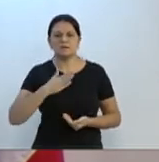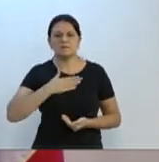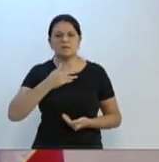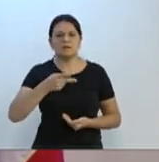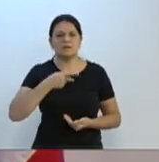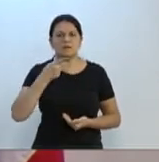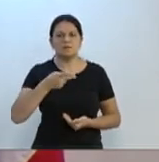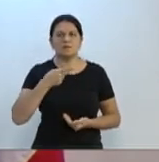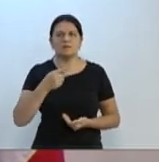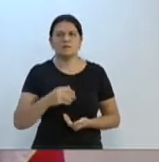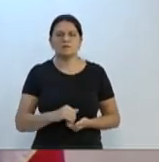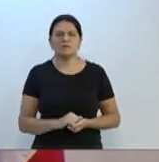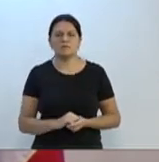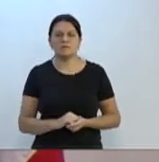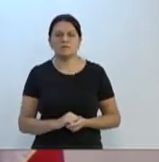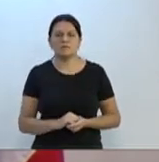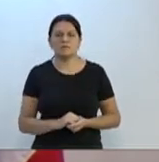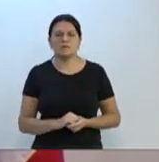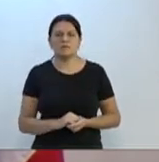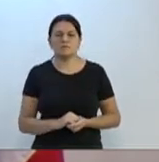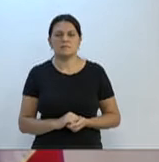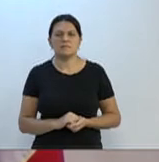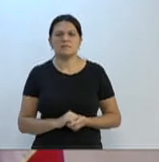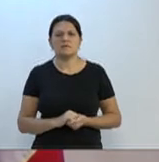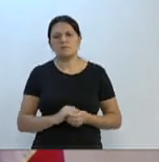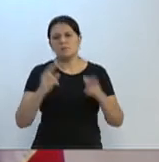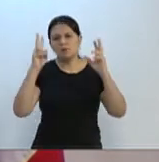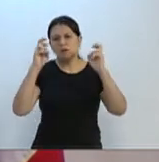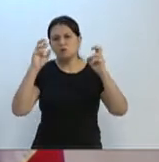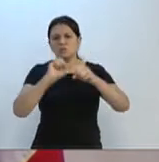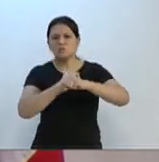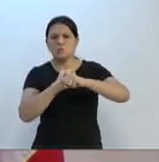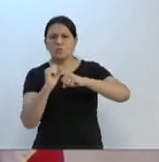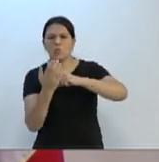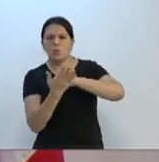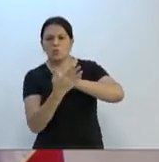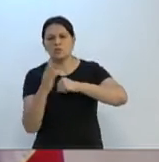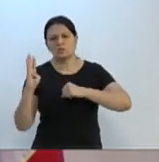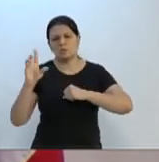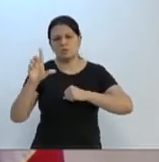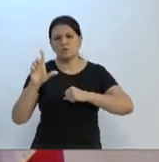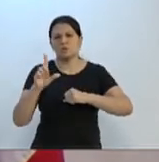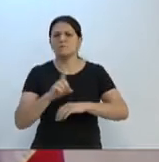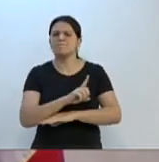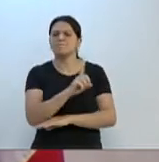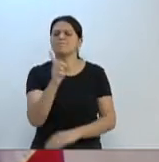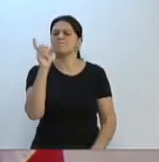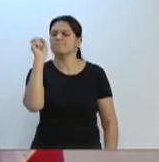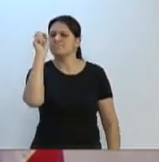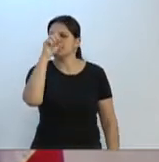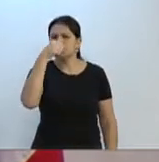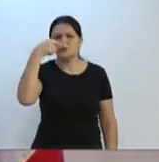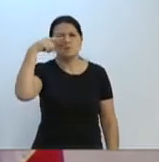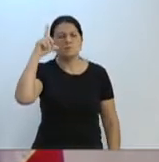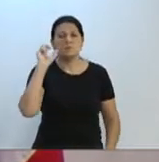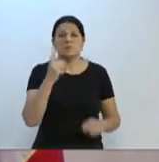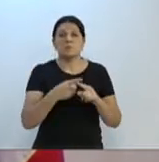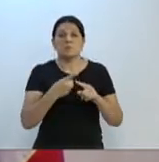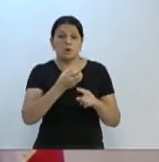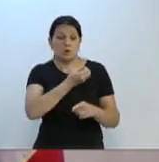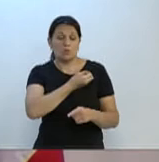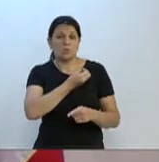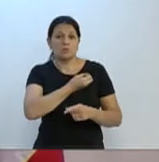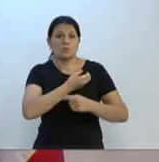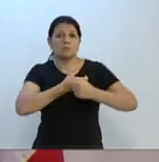falando a respeito, obviamente, do coronavírus aqui na cidade. Um dia difícil ontem, onde nós batemos recordes do número